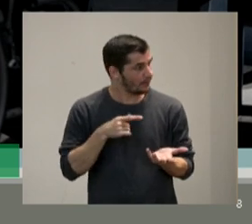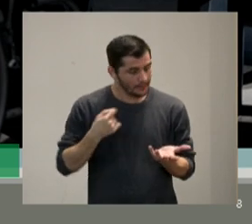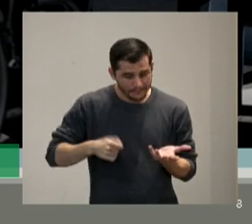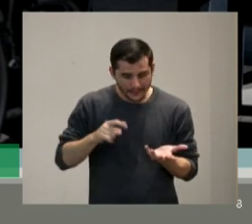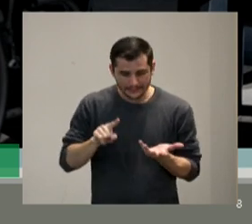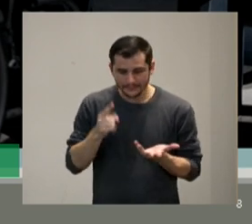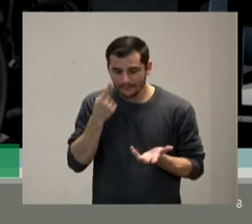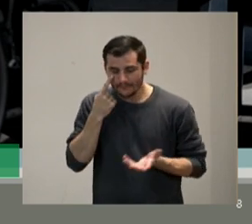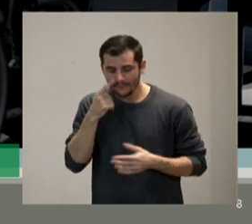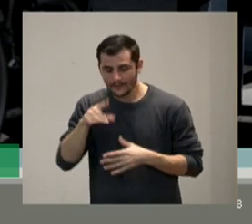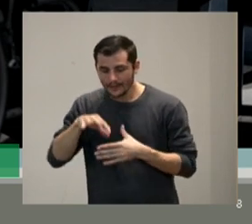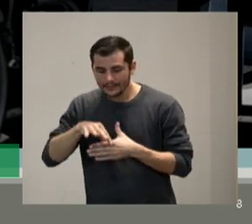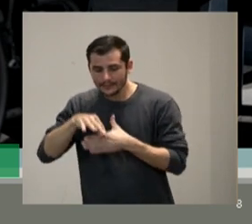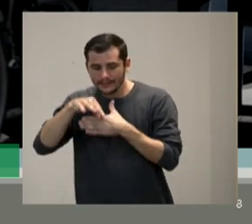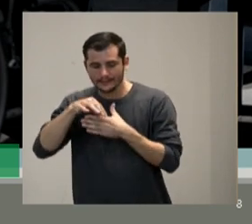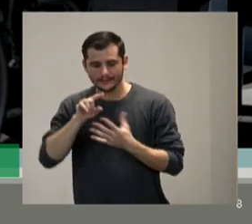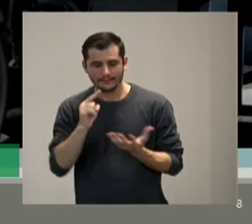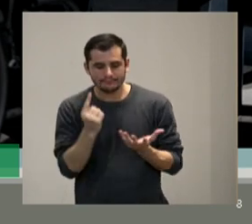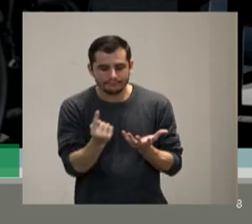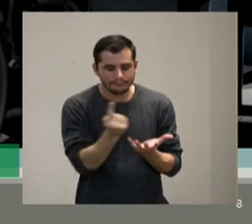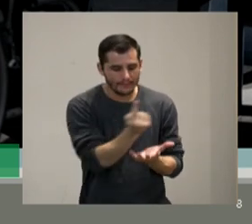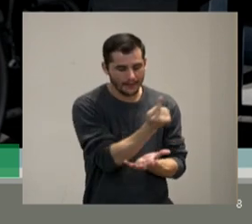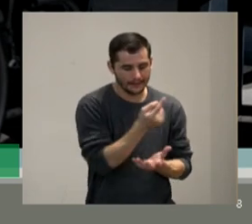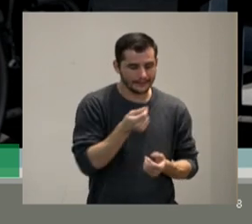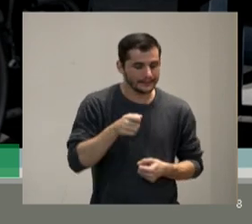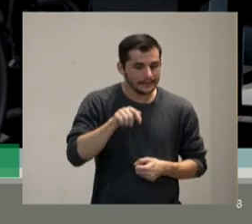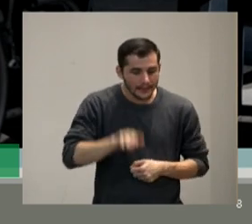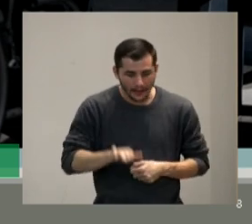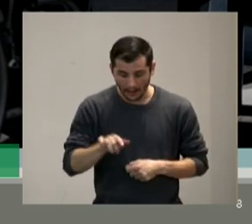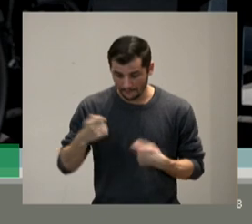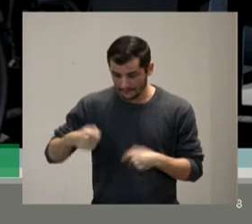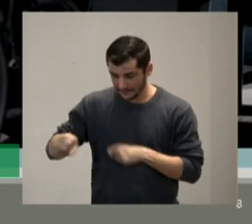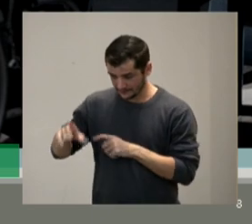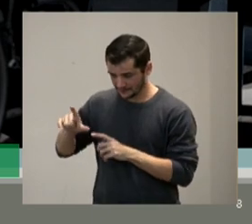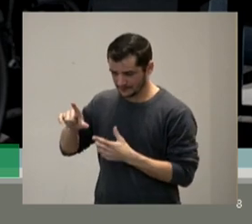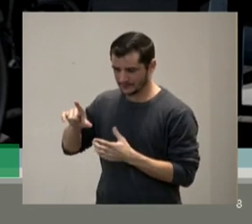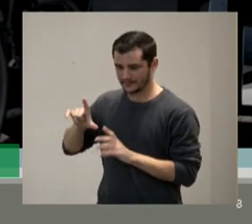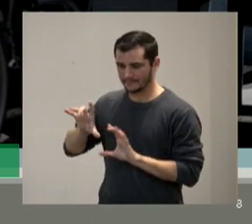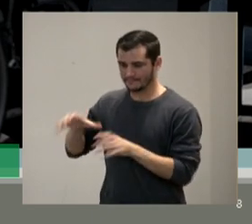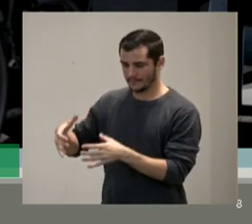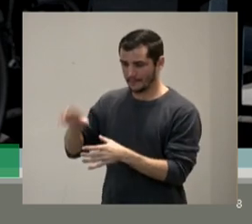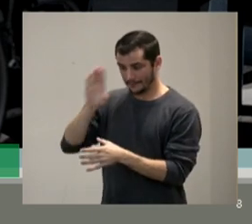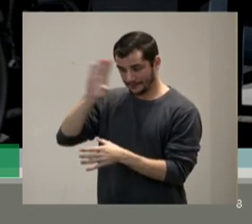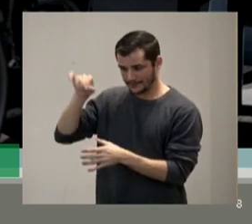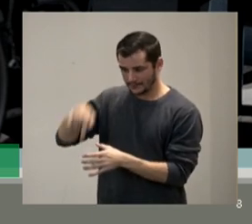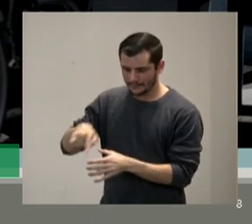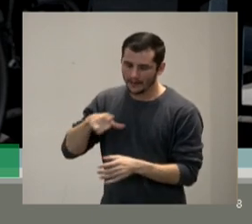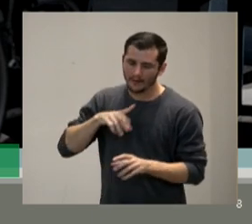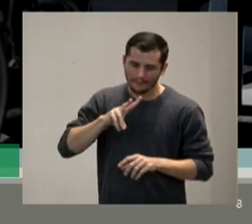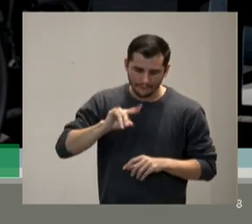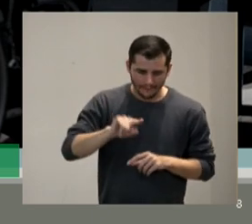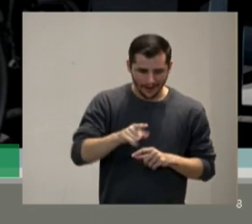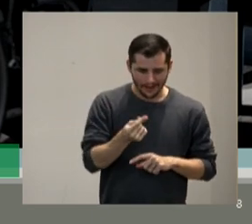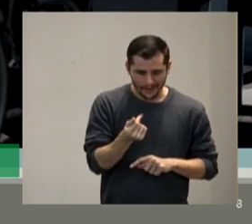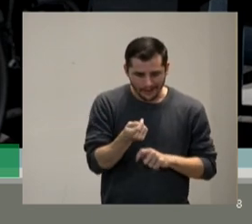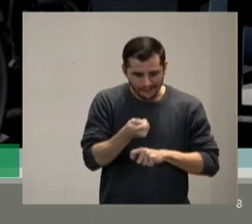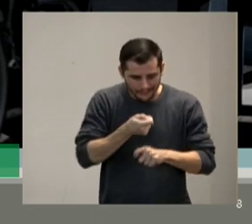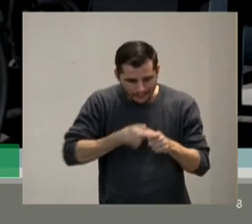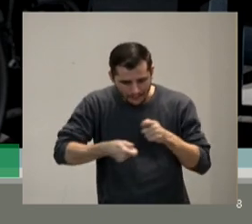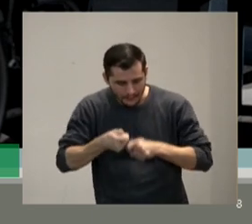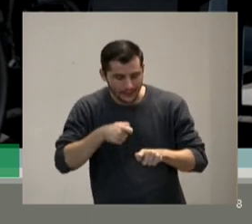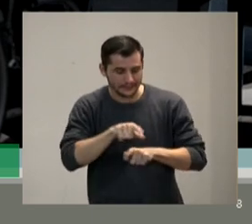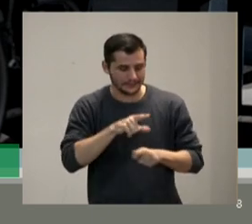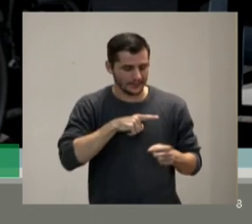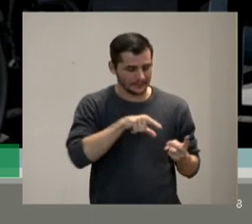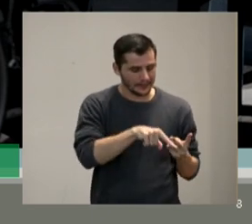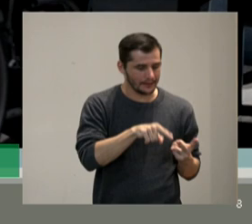já monta uma matriz de flexibilidade onde você fala assim olha nessa você vai ter lá o ergonomista o departamento médico todo mundo nessa função